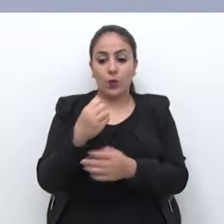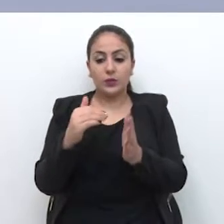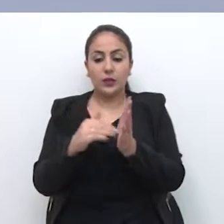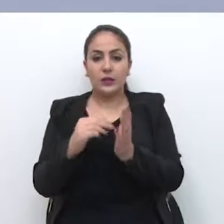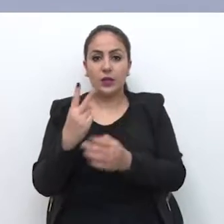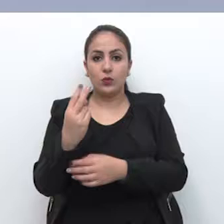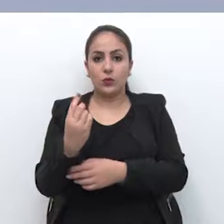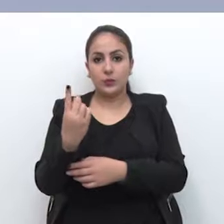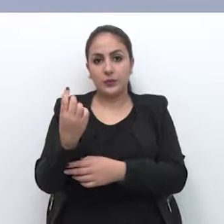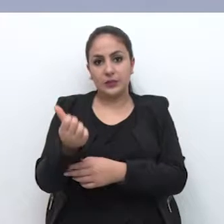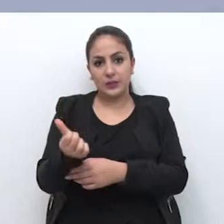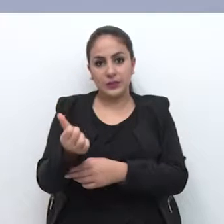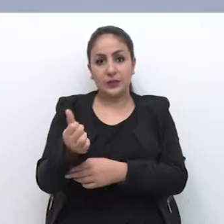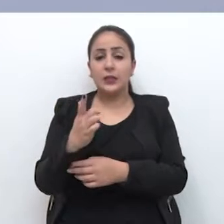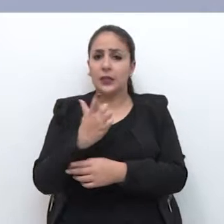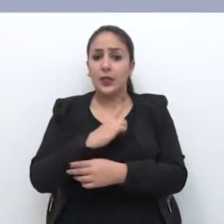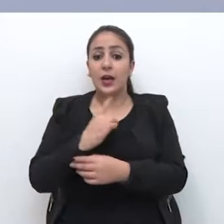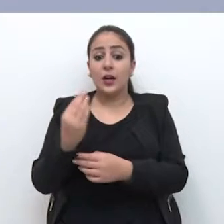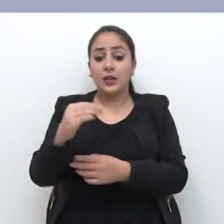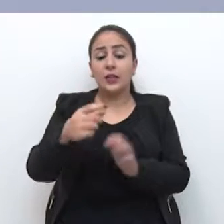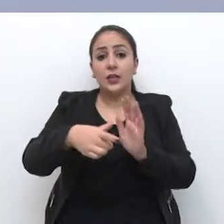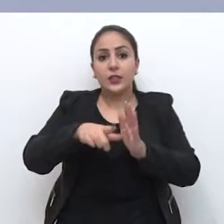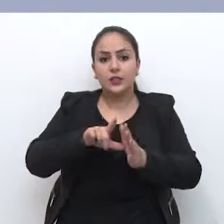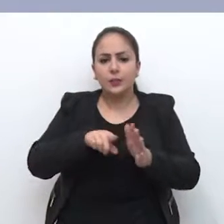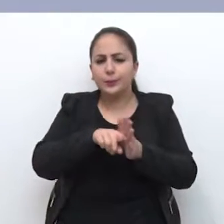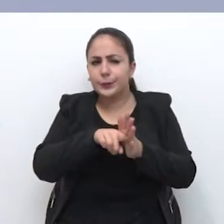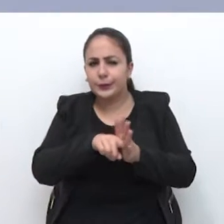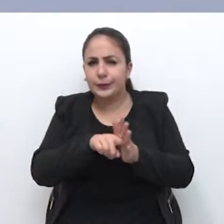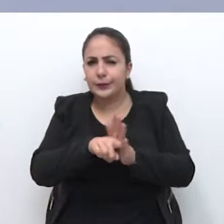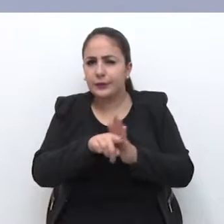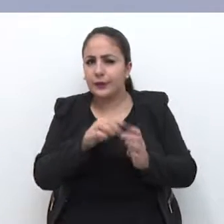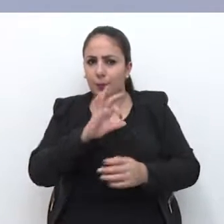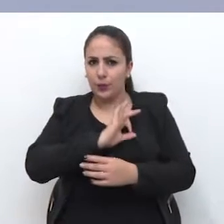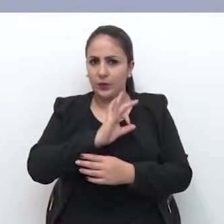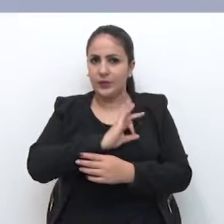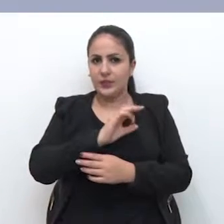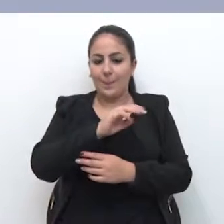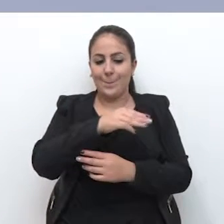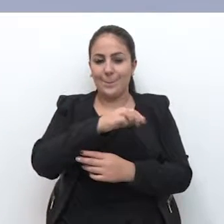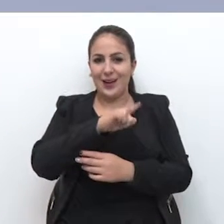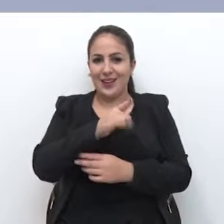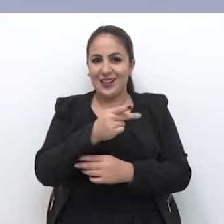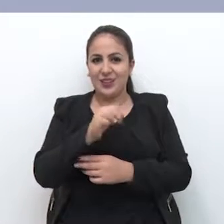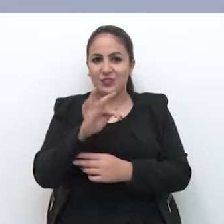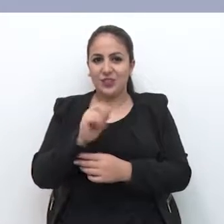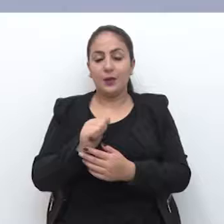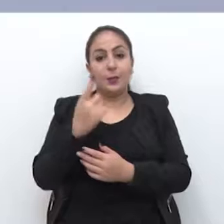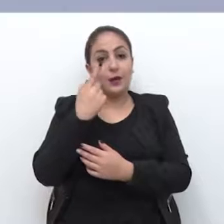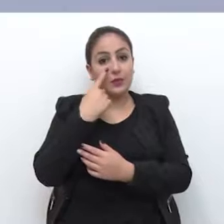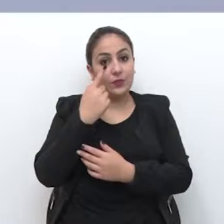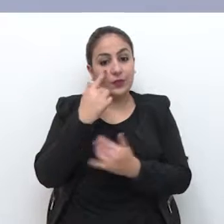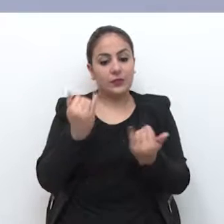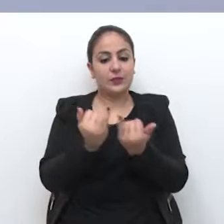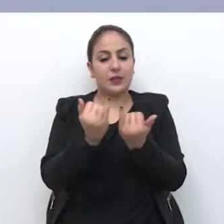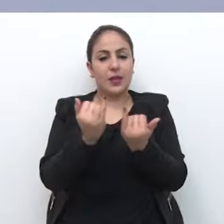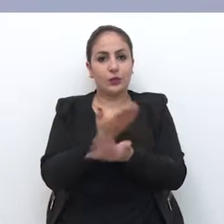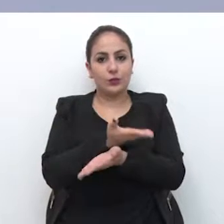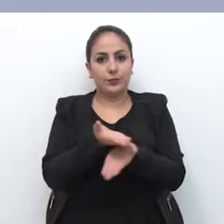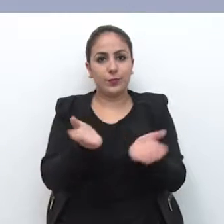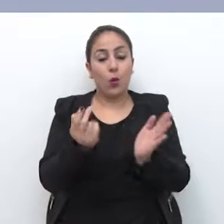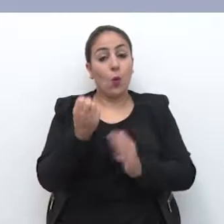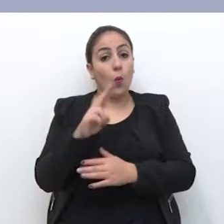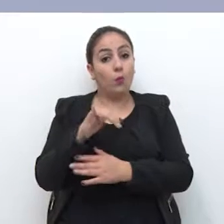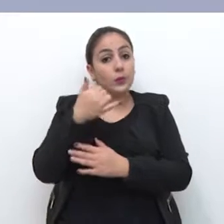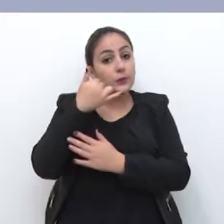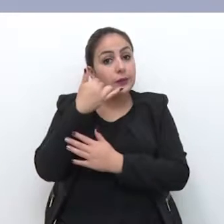a 2016, que haviam caído na malha fina. Para consultar, acesse o site que está aparecendo